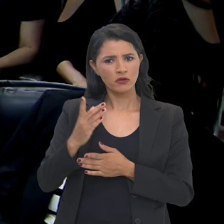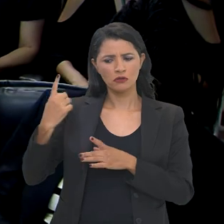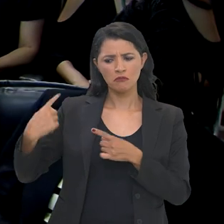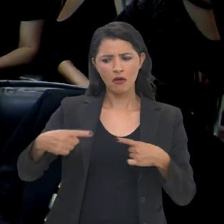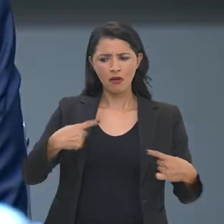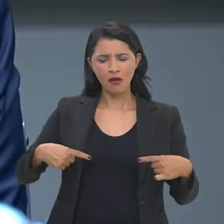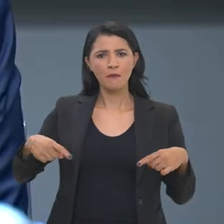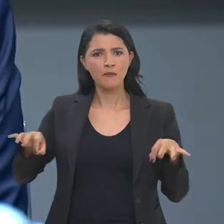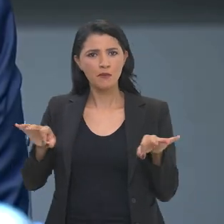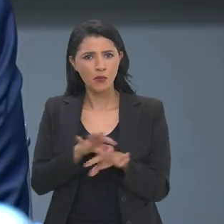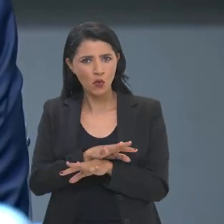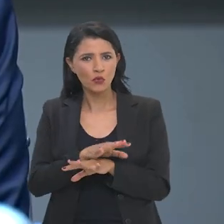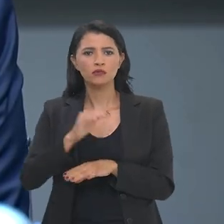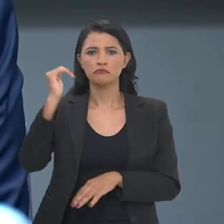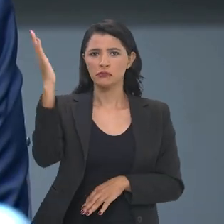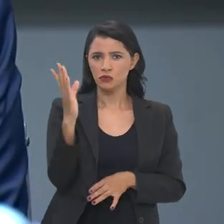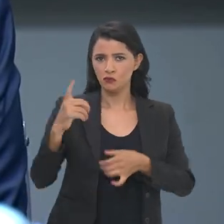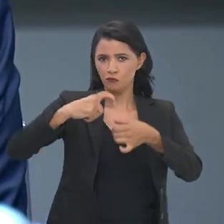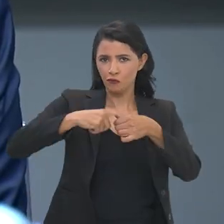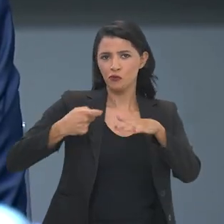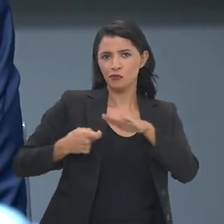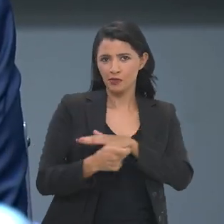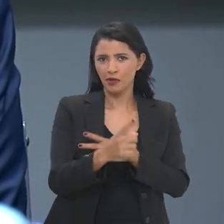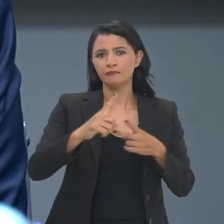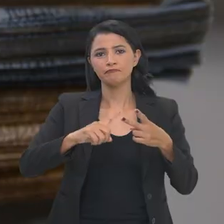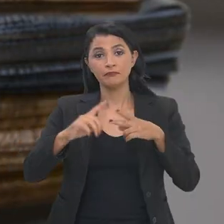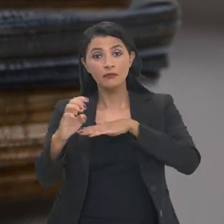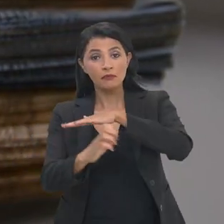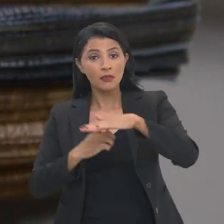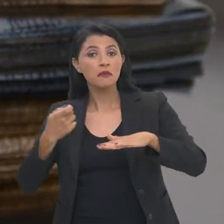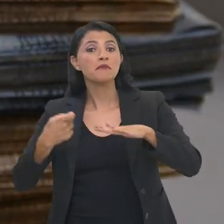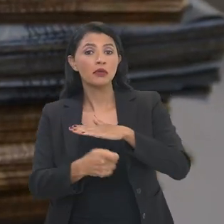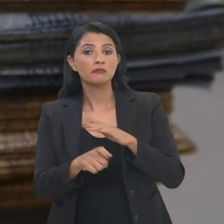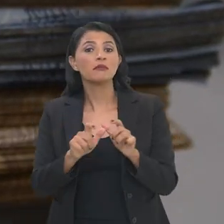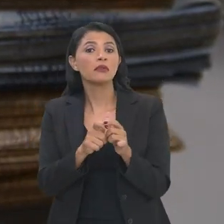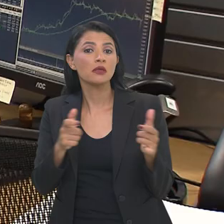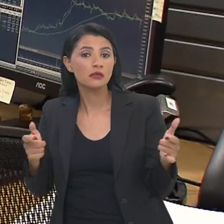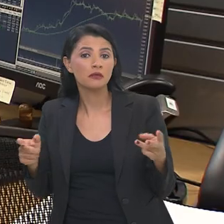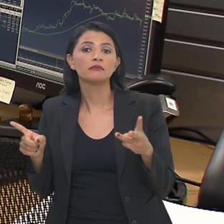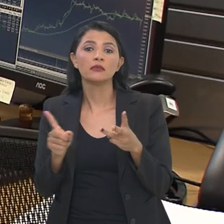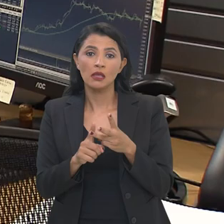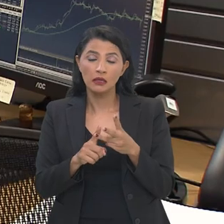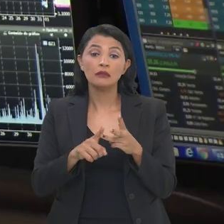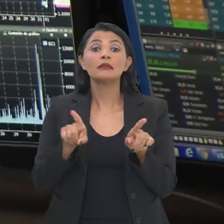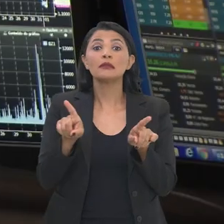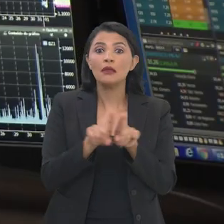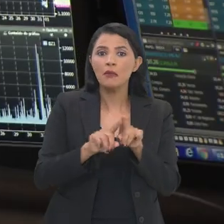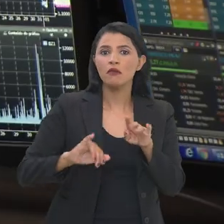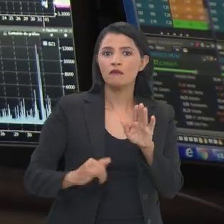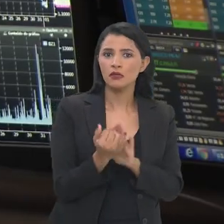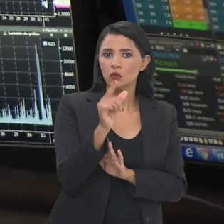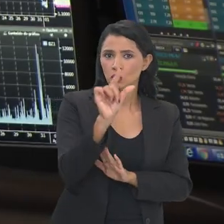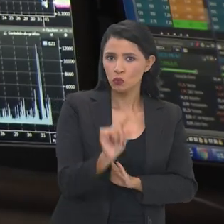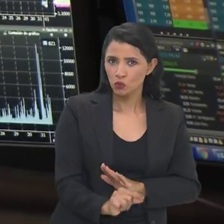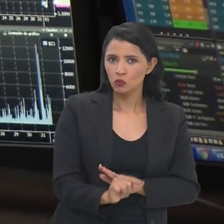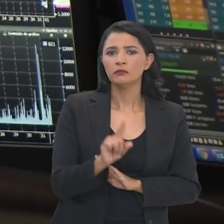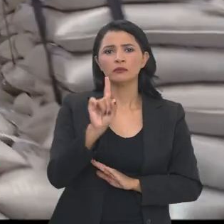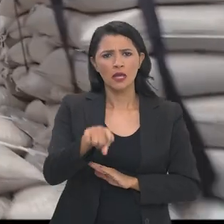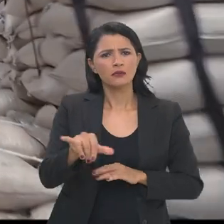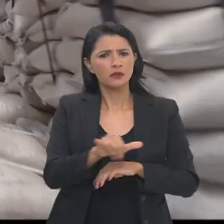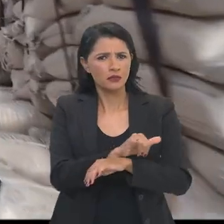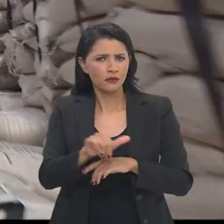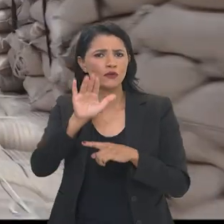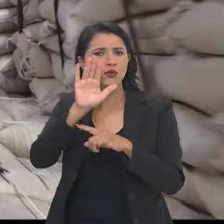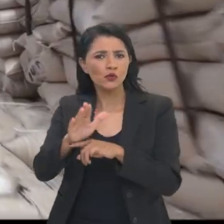Com a aprovação dos parlamentares, o Brasil poderá retomar investimentos, atrair iniciativa privada e baixar a inflação.